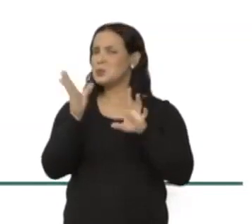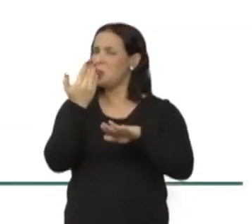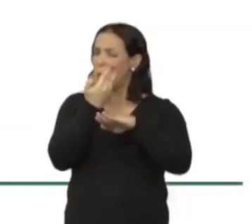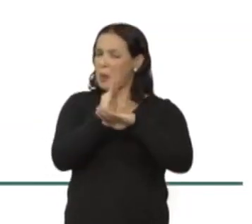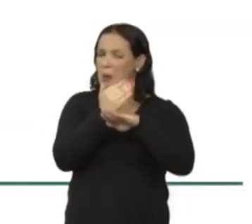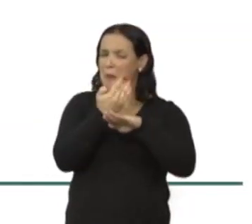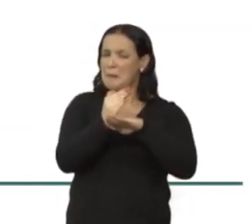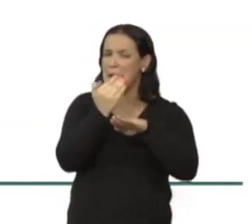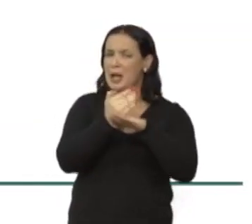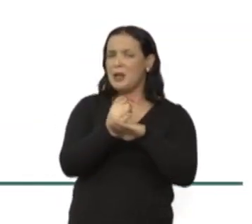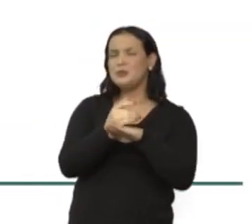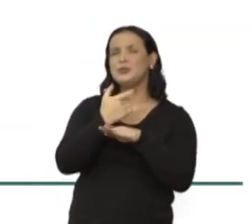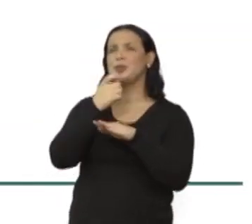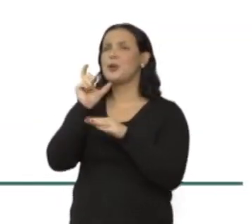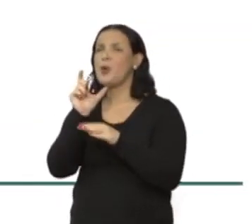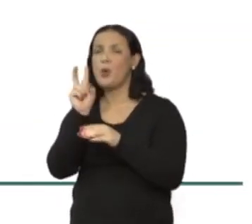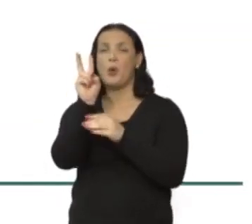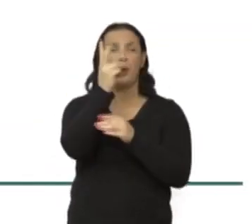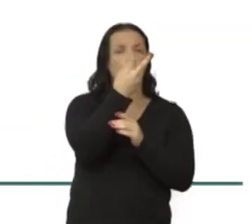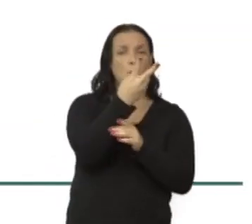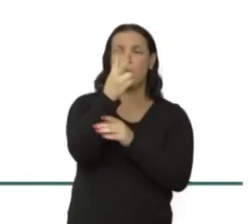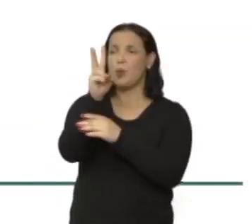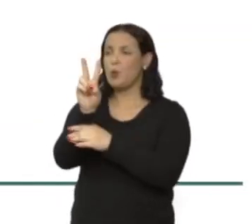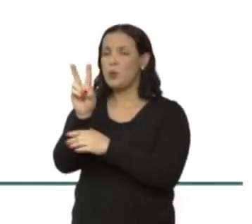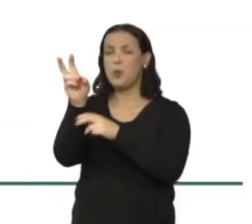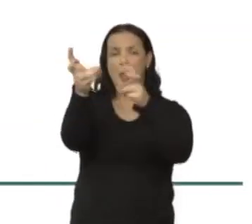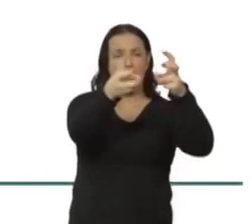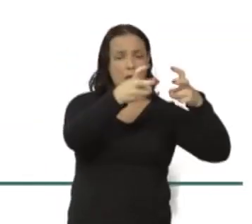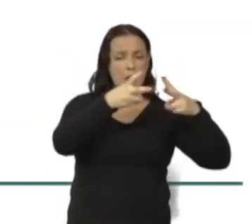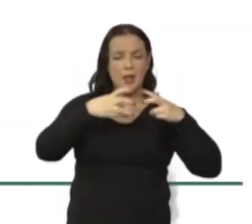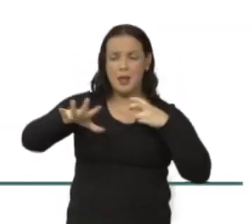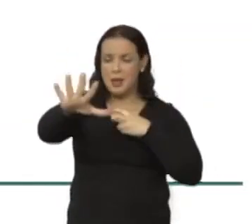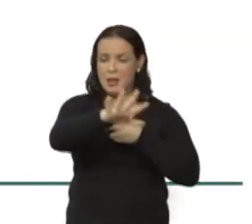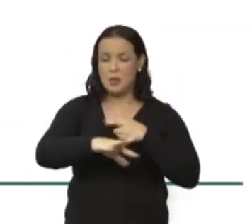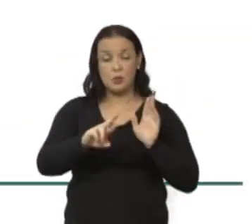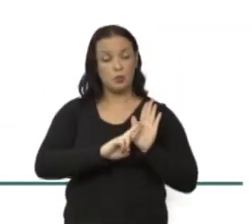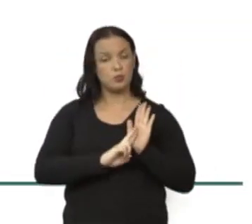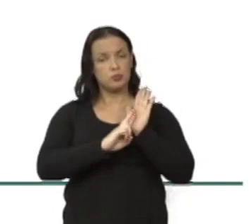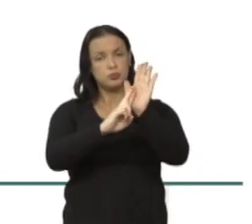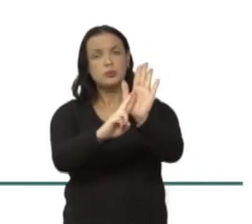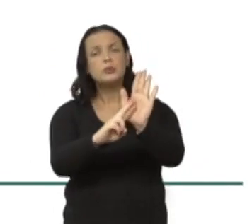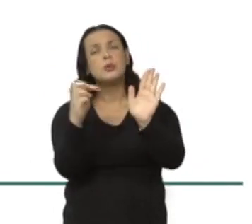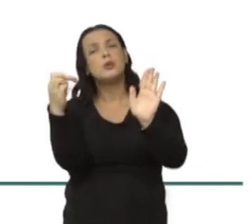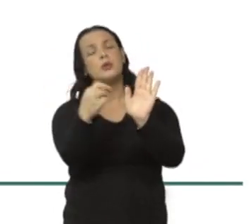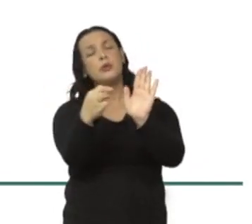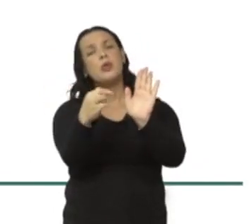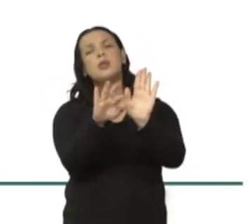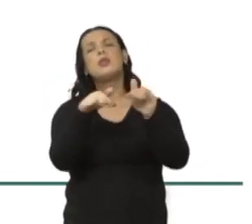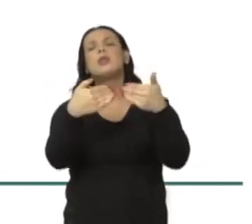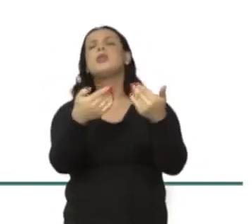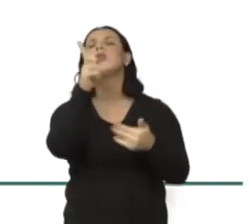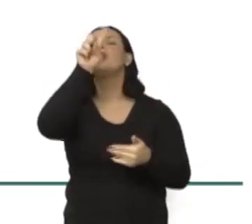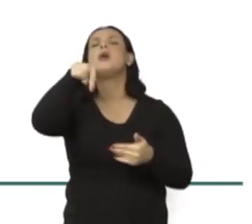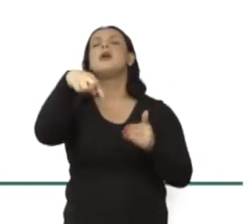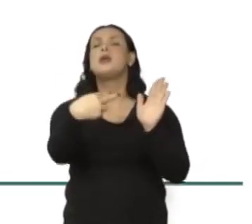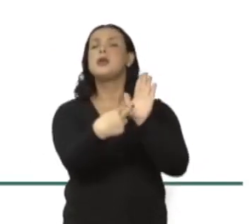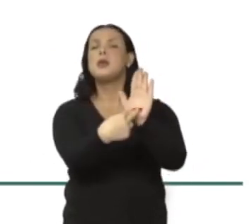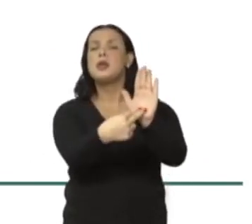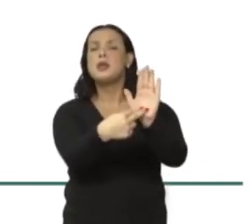pescoço para poder ver quem é que está aqui dentro desse espaço, desse representado, quem é que está